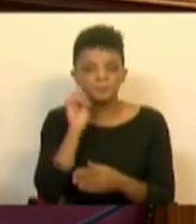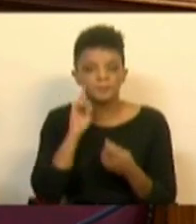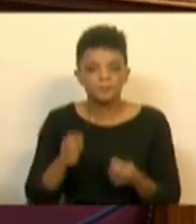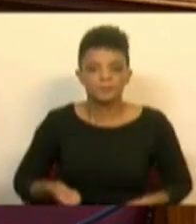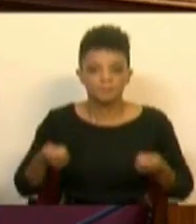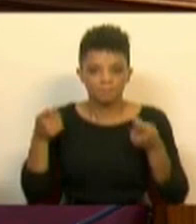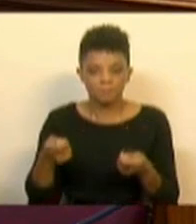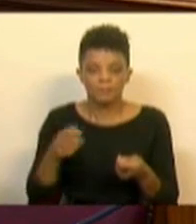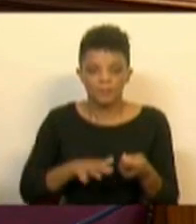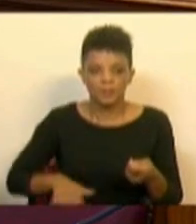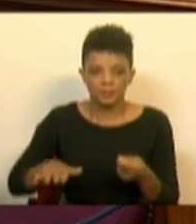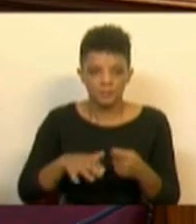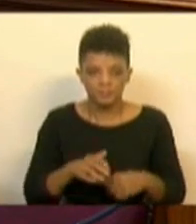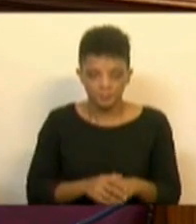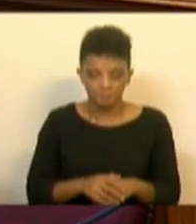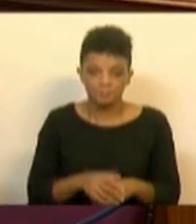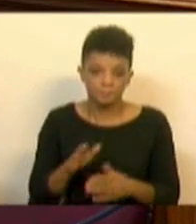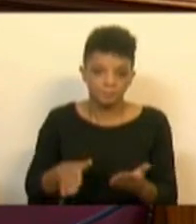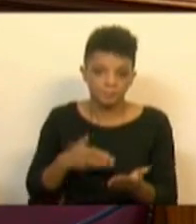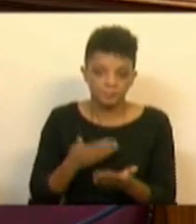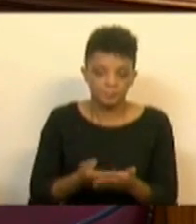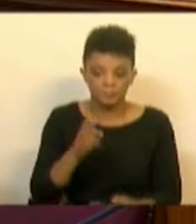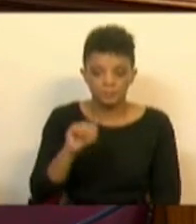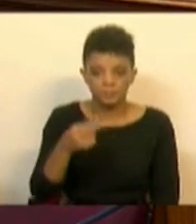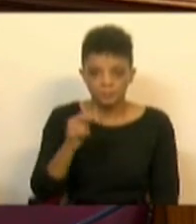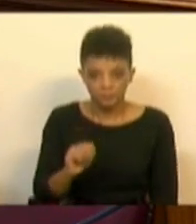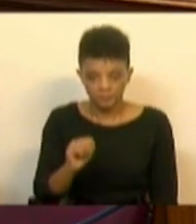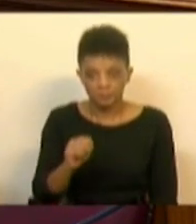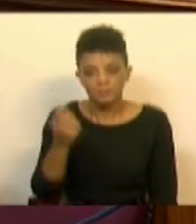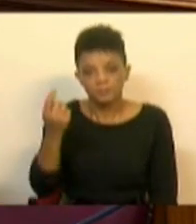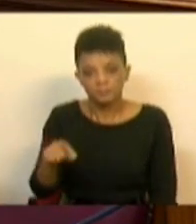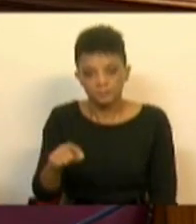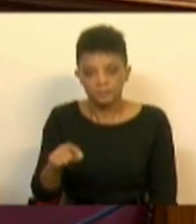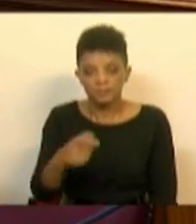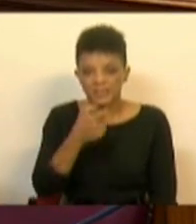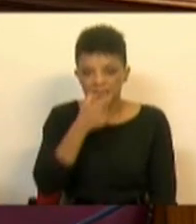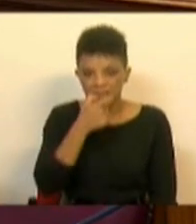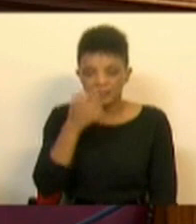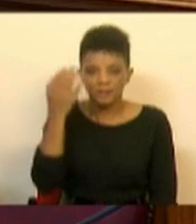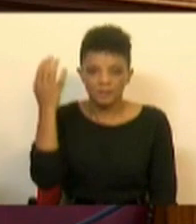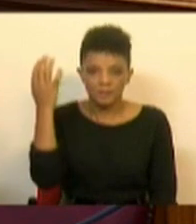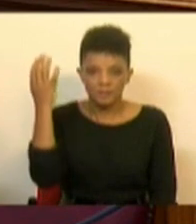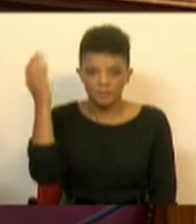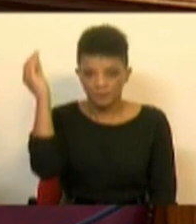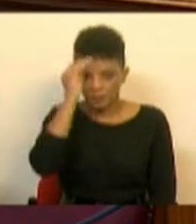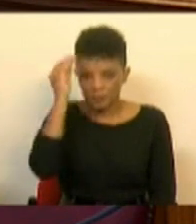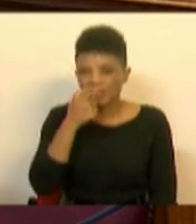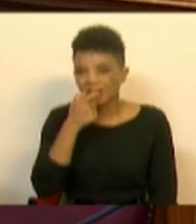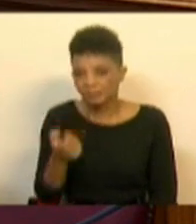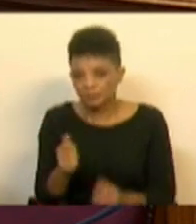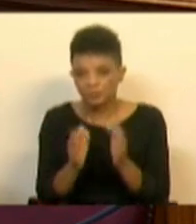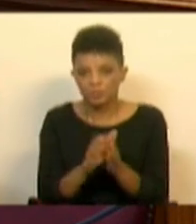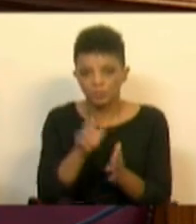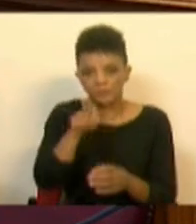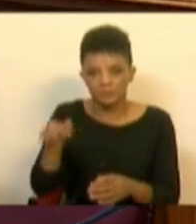o investimento nesta área, daí que se proponha que o SNS disponibilize próteses dentárias removíveis a todos os